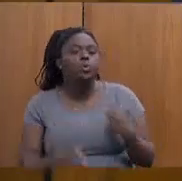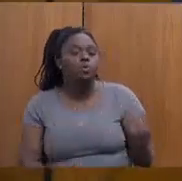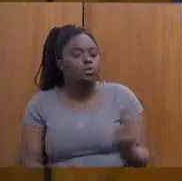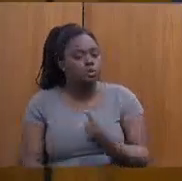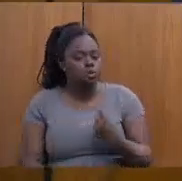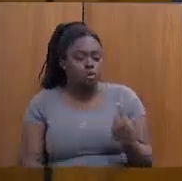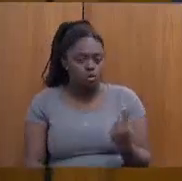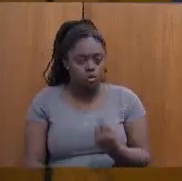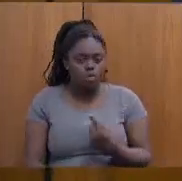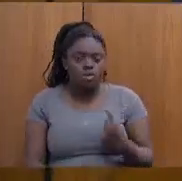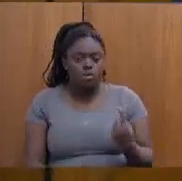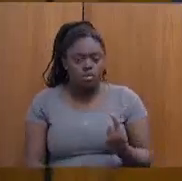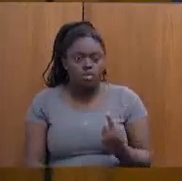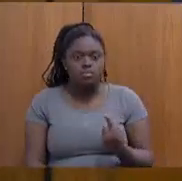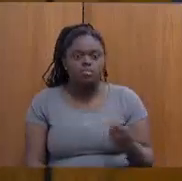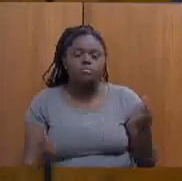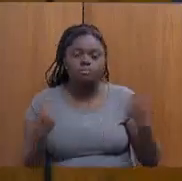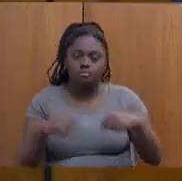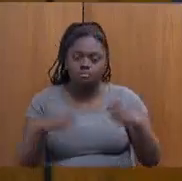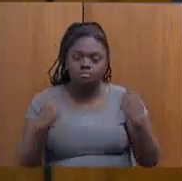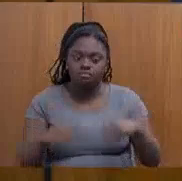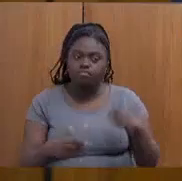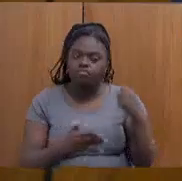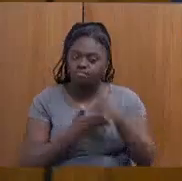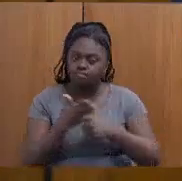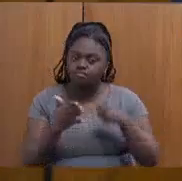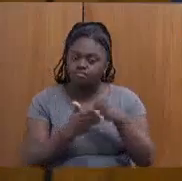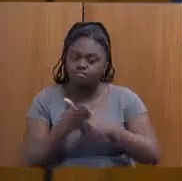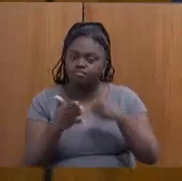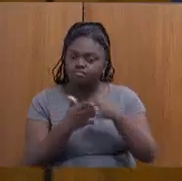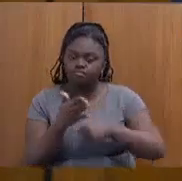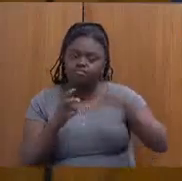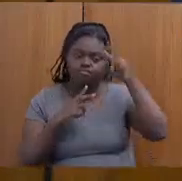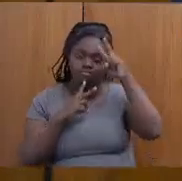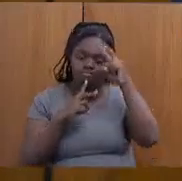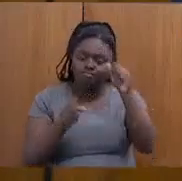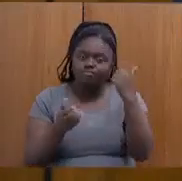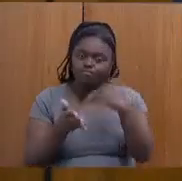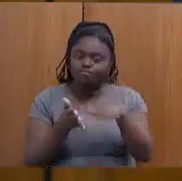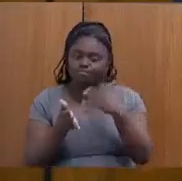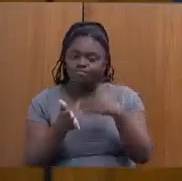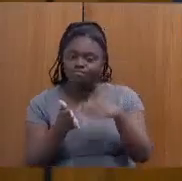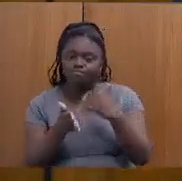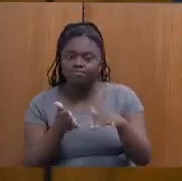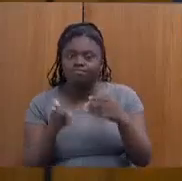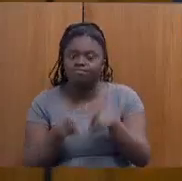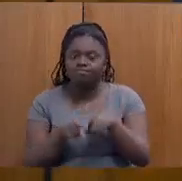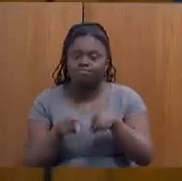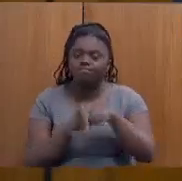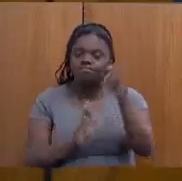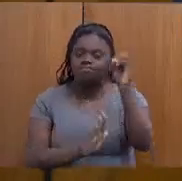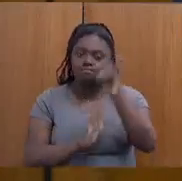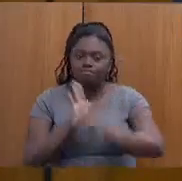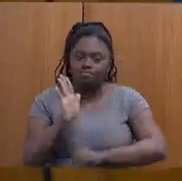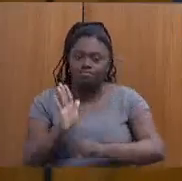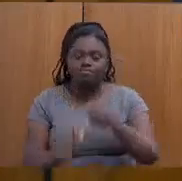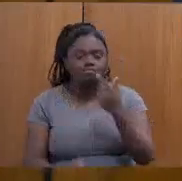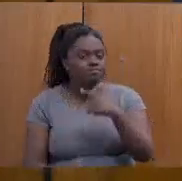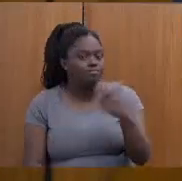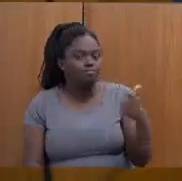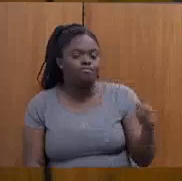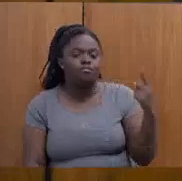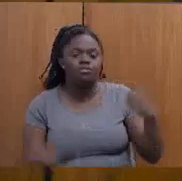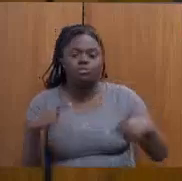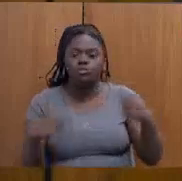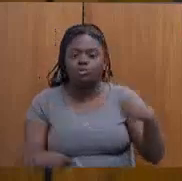parlamento, ainda precisamos batalhar pelo fortalecimento da secretaria pelo seu orçamento. Não existe política